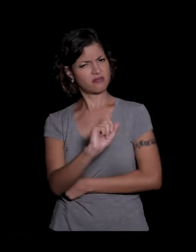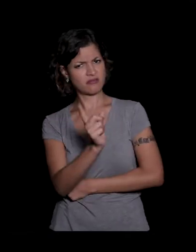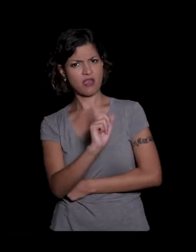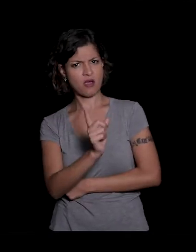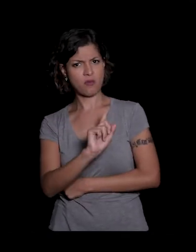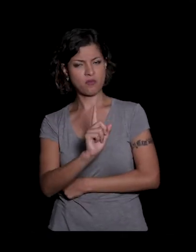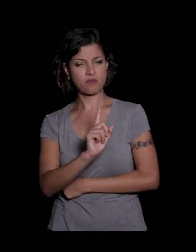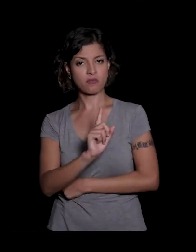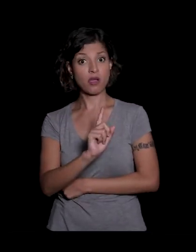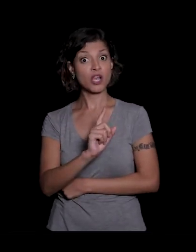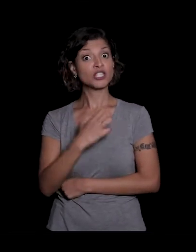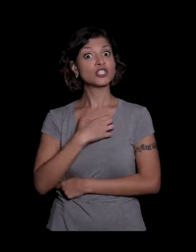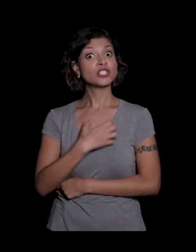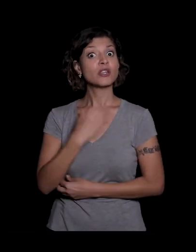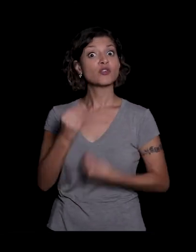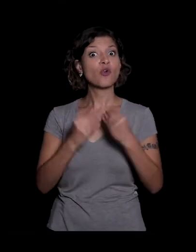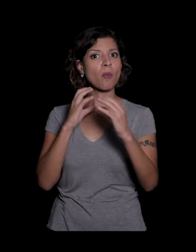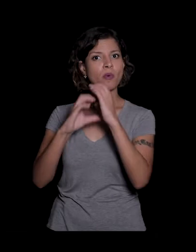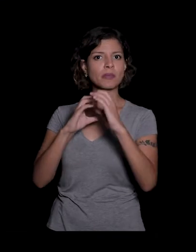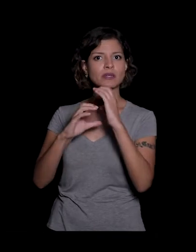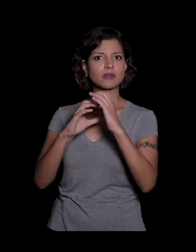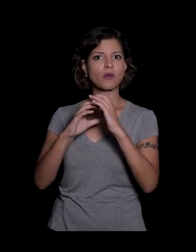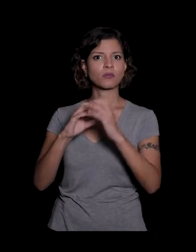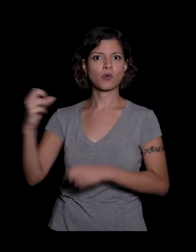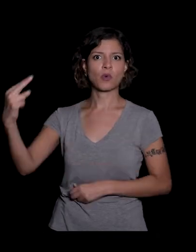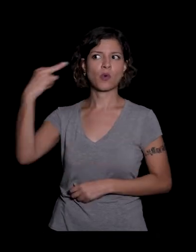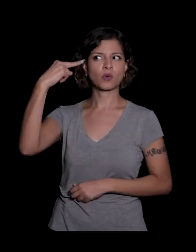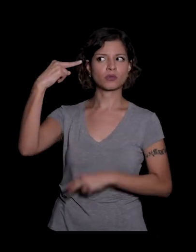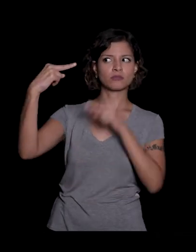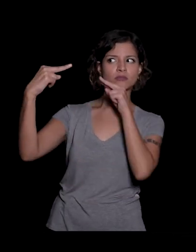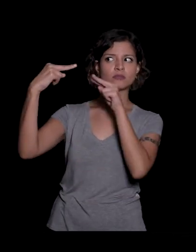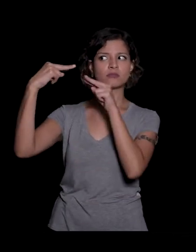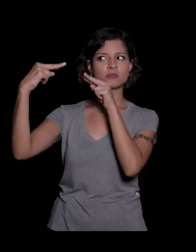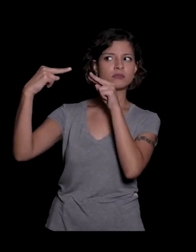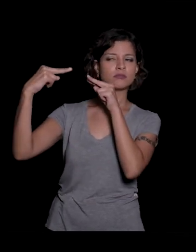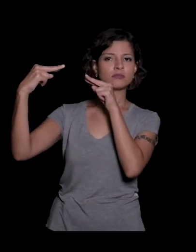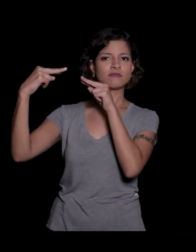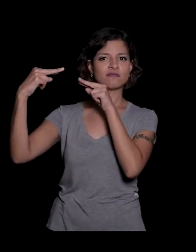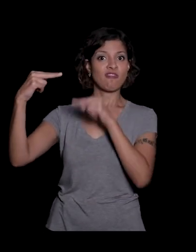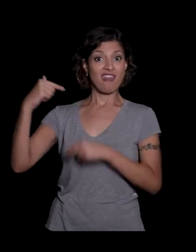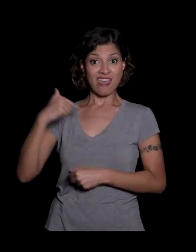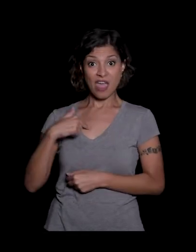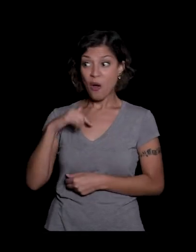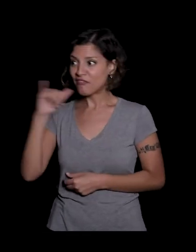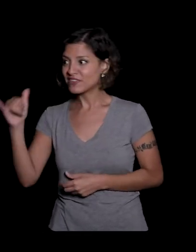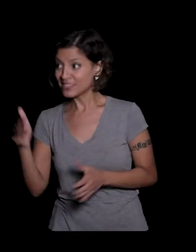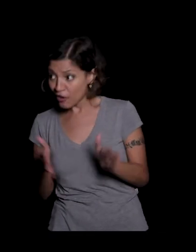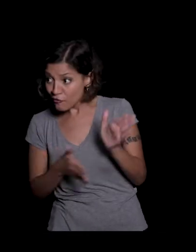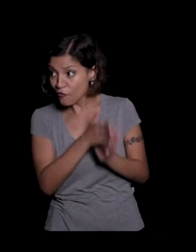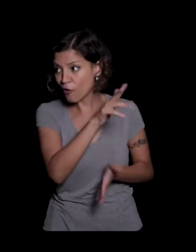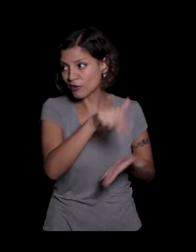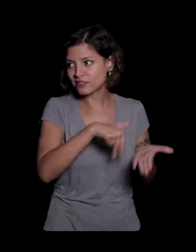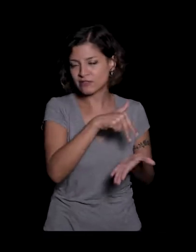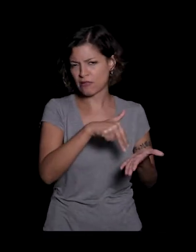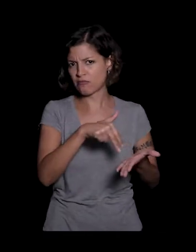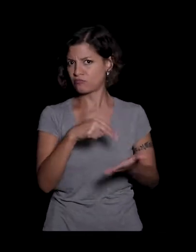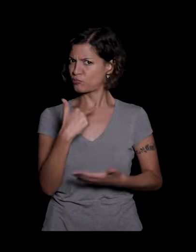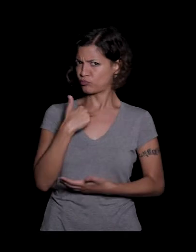pelos olhos e eu não podia sair falar com ele que eu vou dançar mas um dia ele pegou